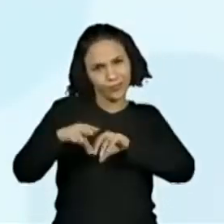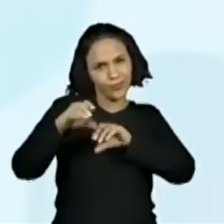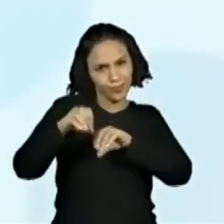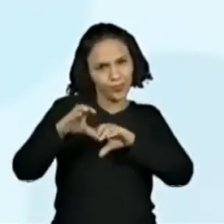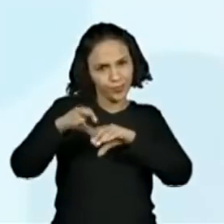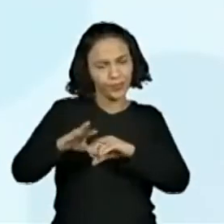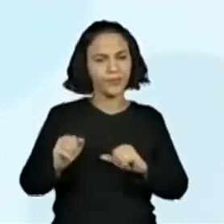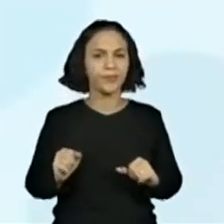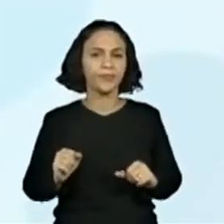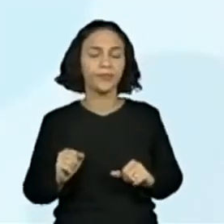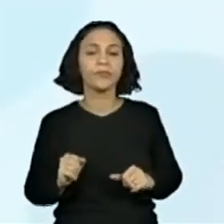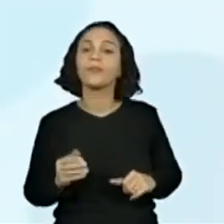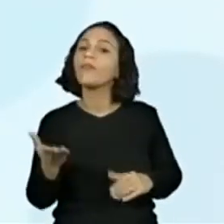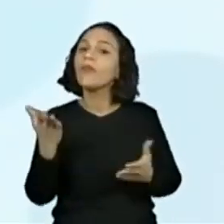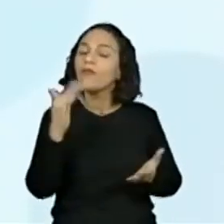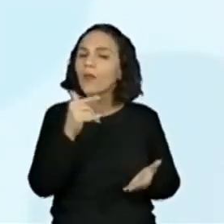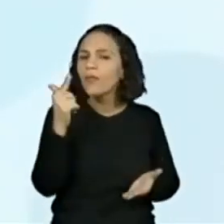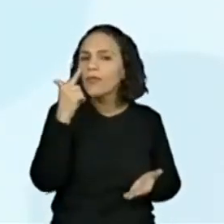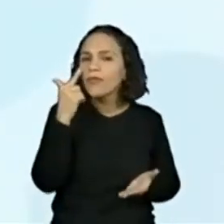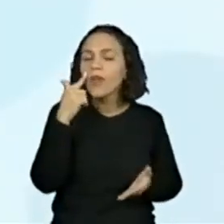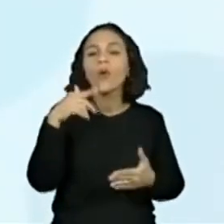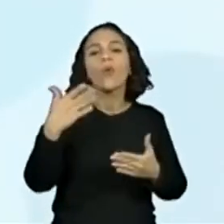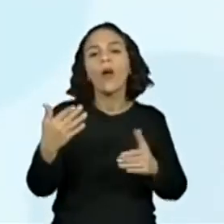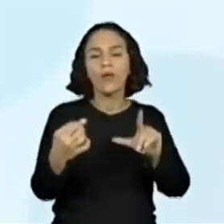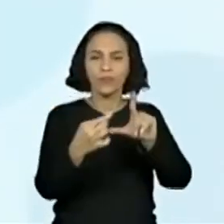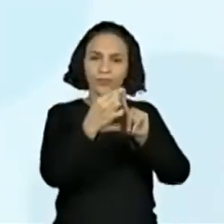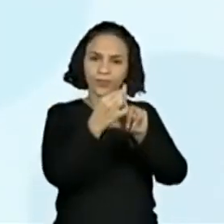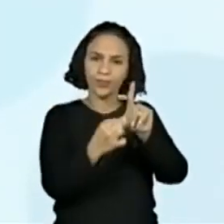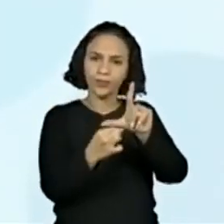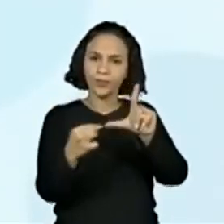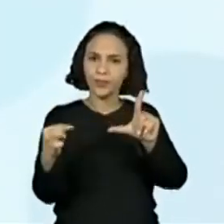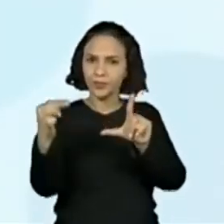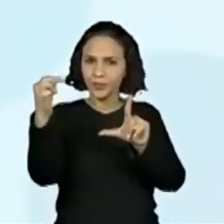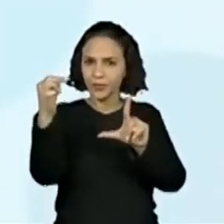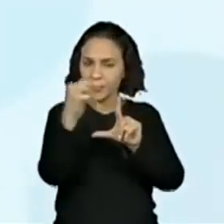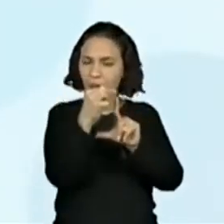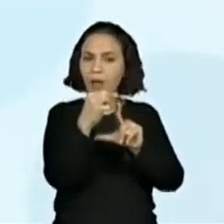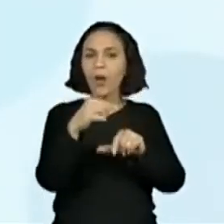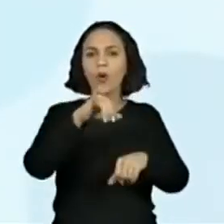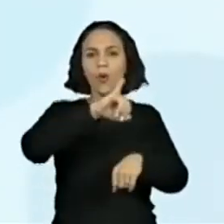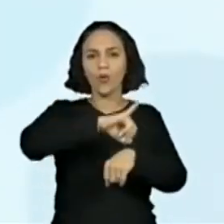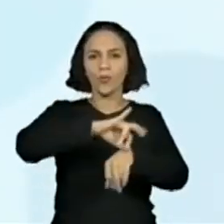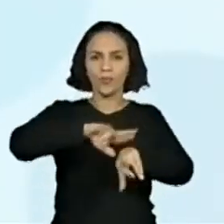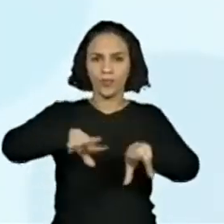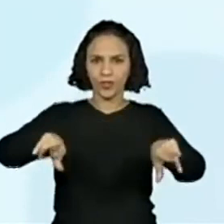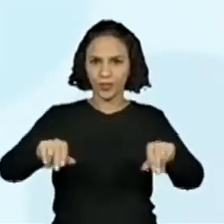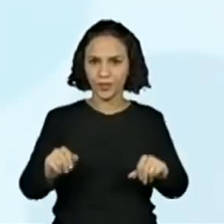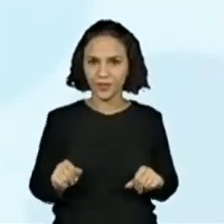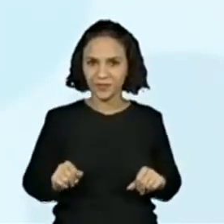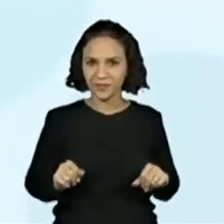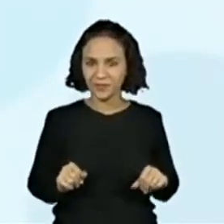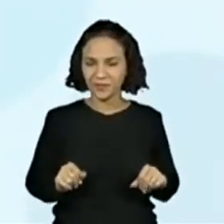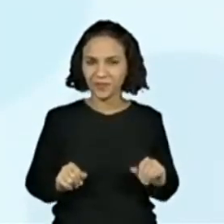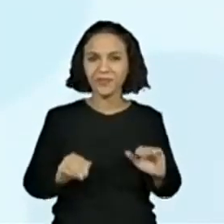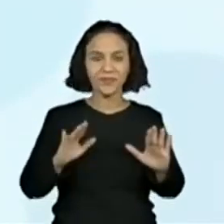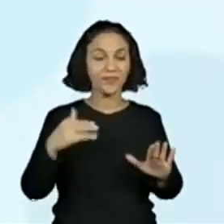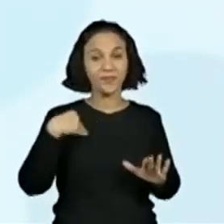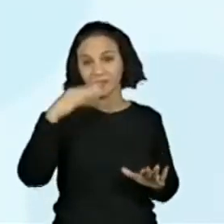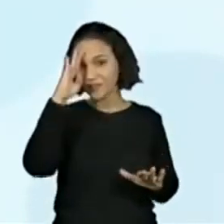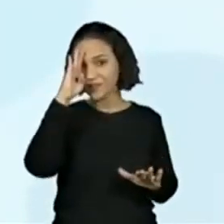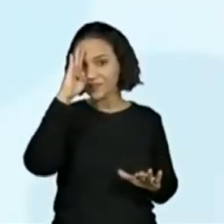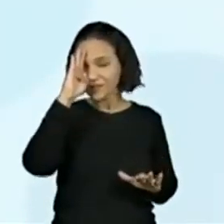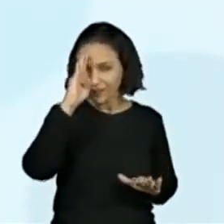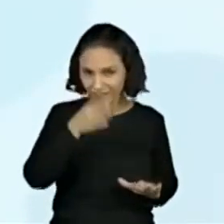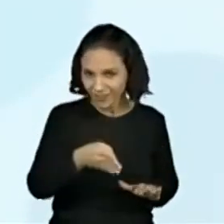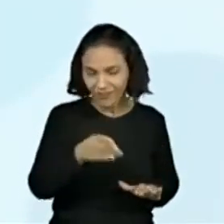vamos determinar o perímetro de alguns objetos. Olha, antes até do que eu falar, a